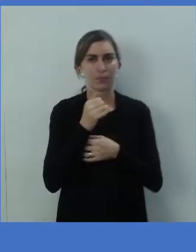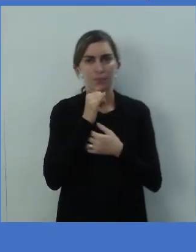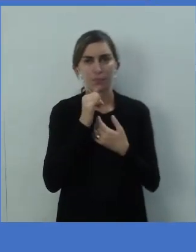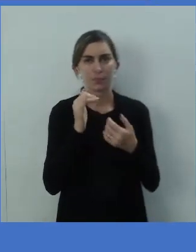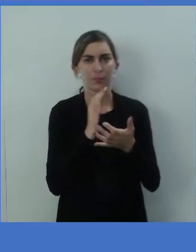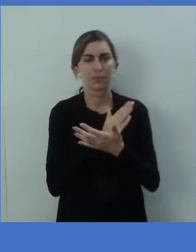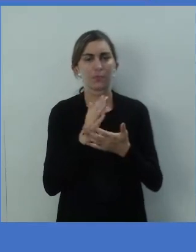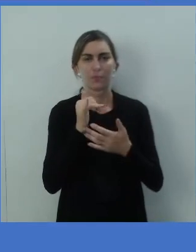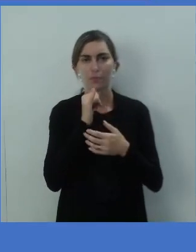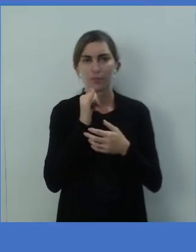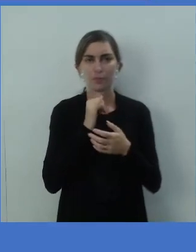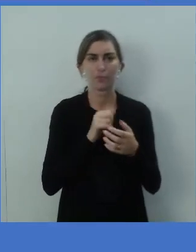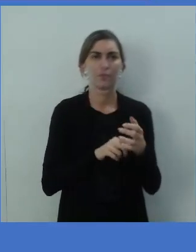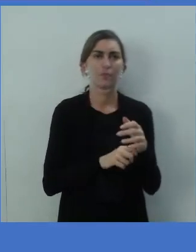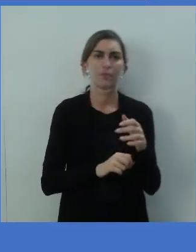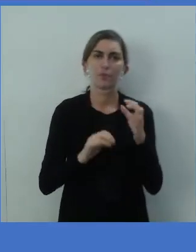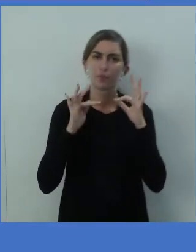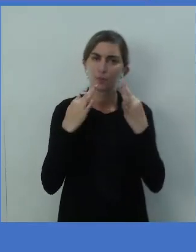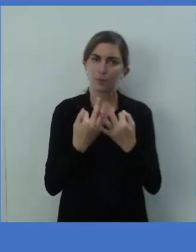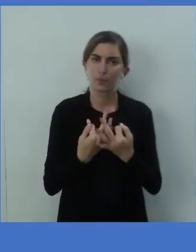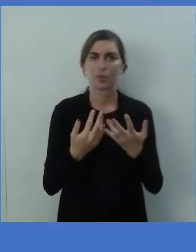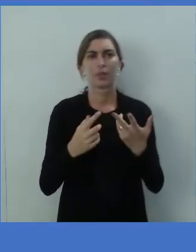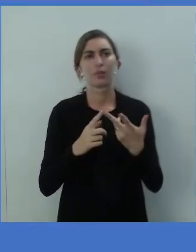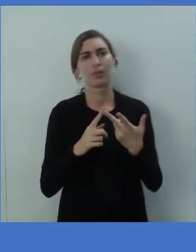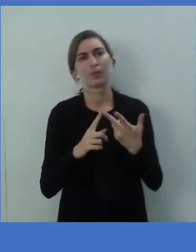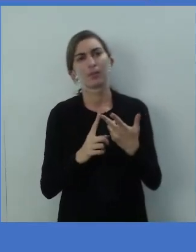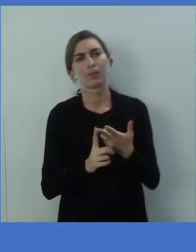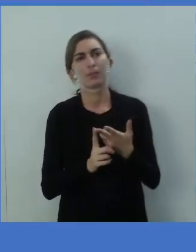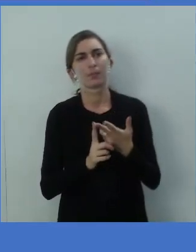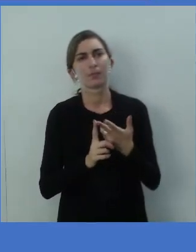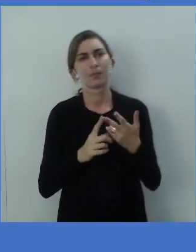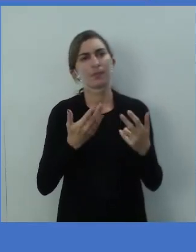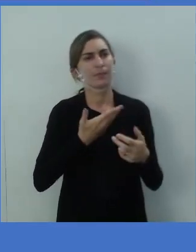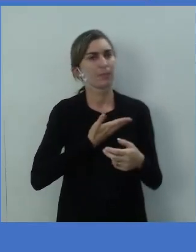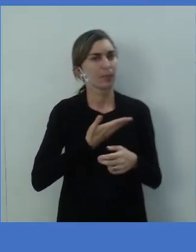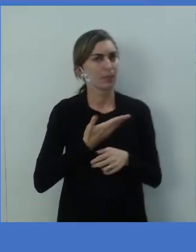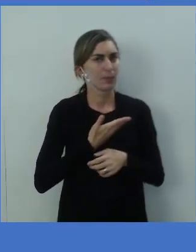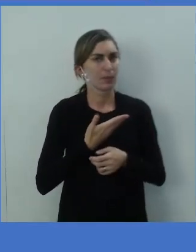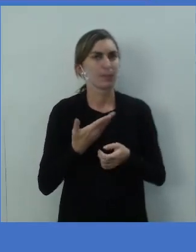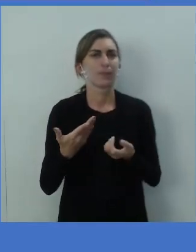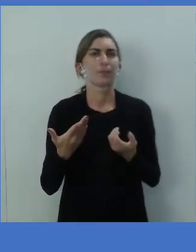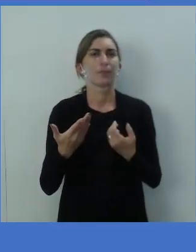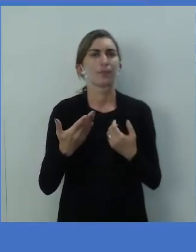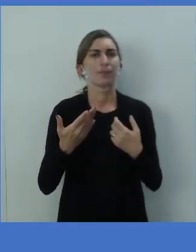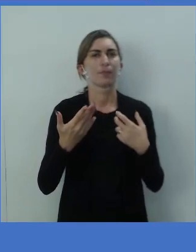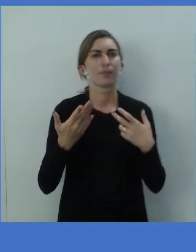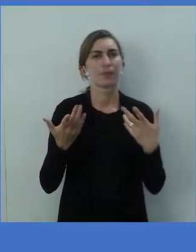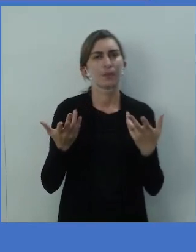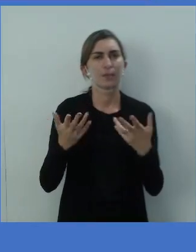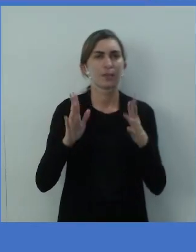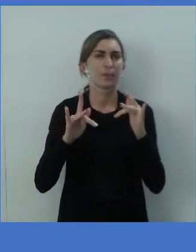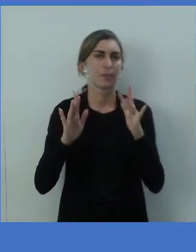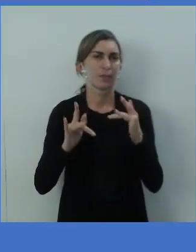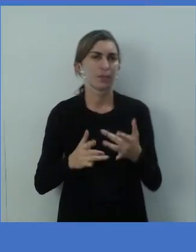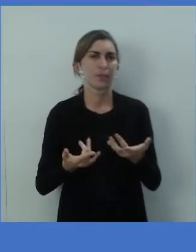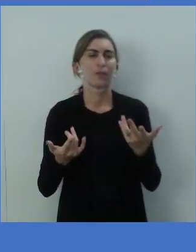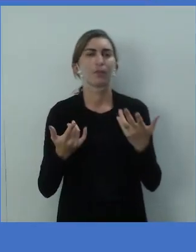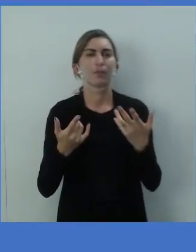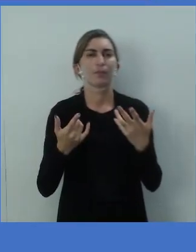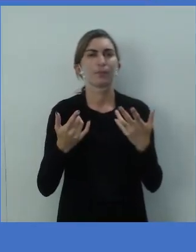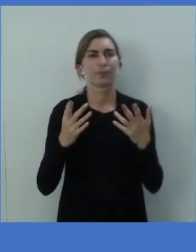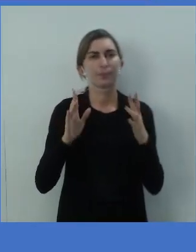Family, família, friend, amigos, boyfriend, namorado, girlfriend,